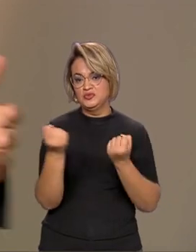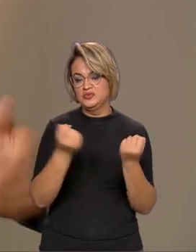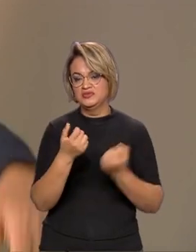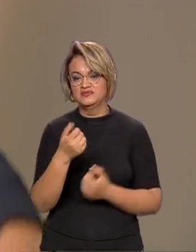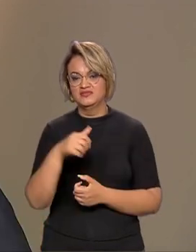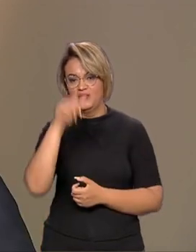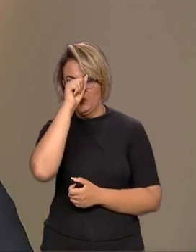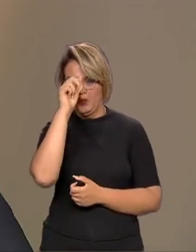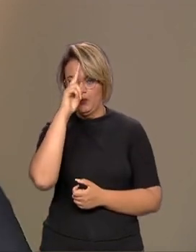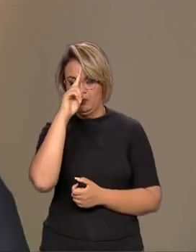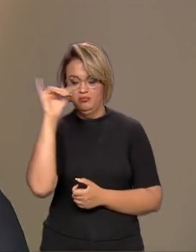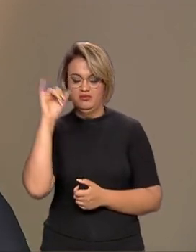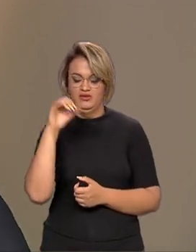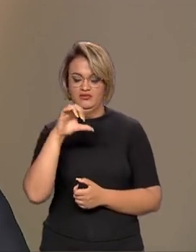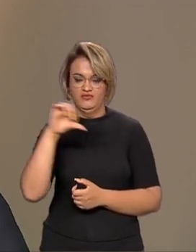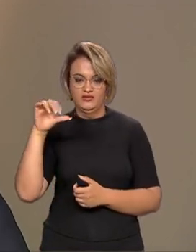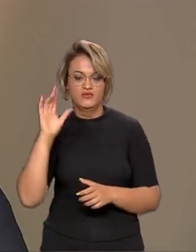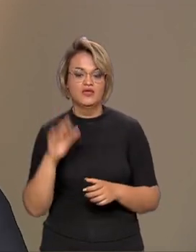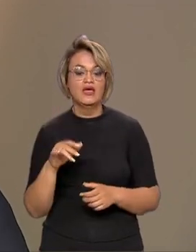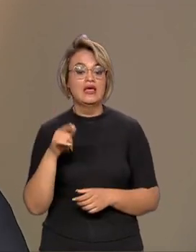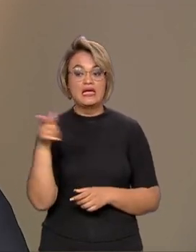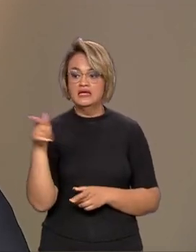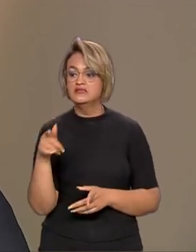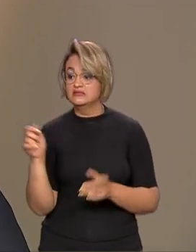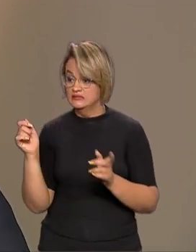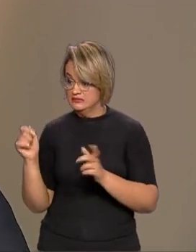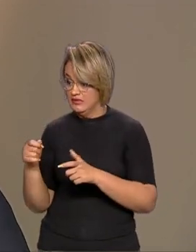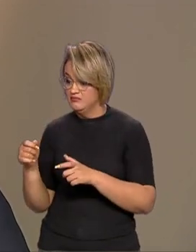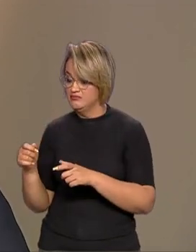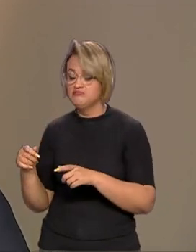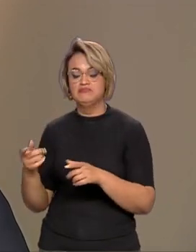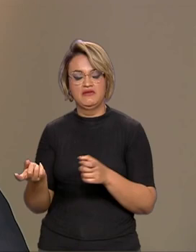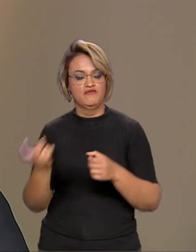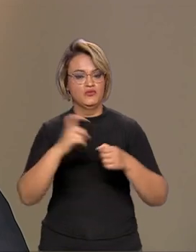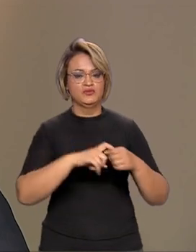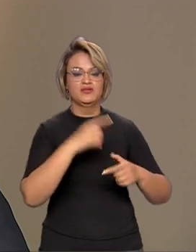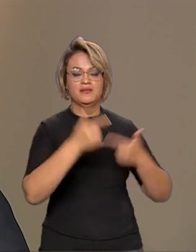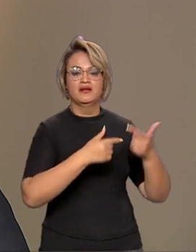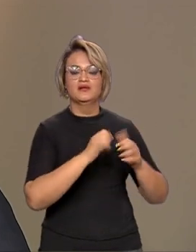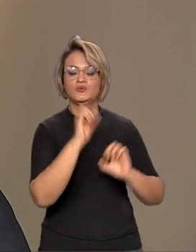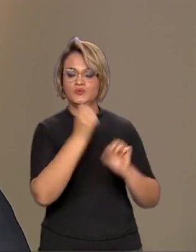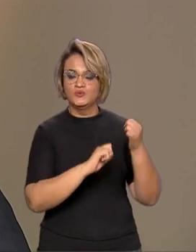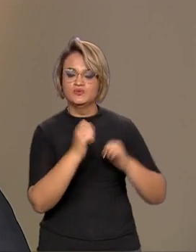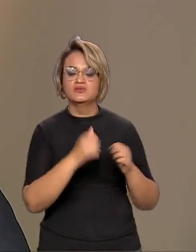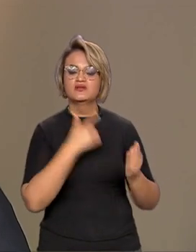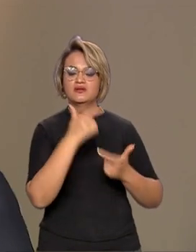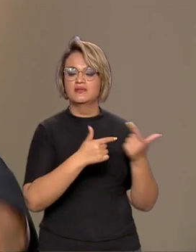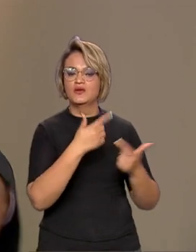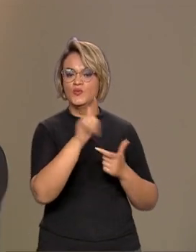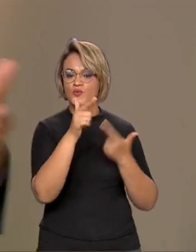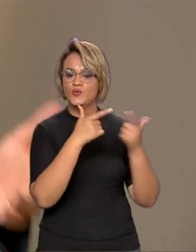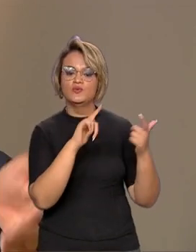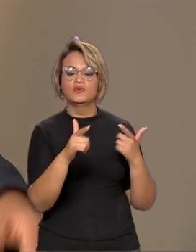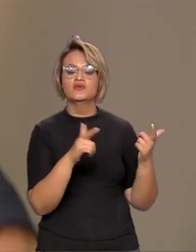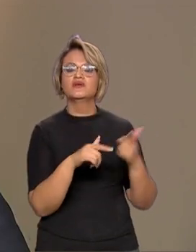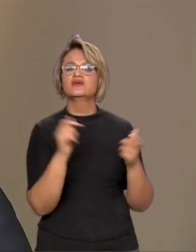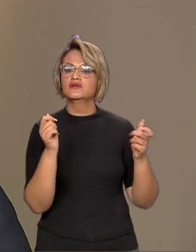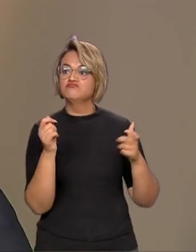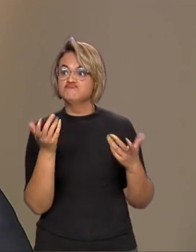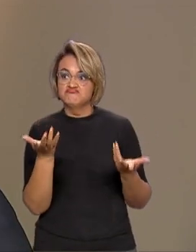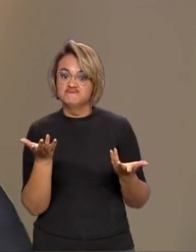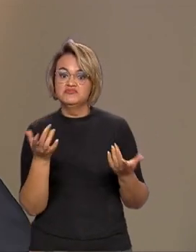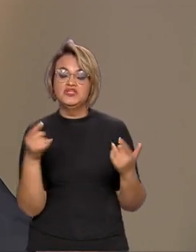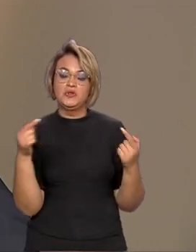eles estão prontos para voltar para a linha de produção, para voltar para a indústria, para voltar para os setores da economia, que possa demandar